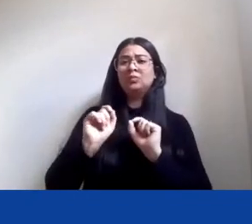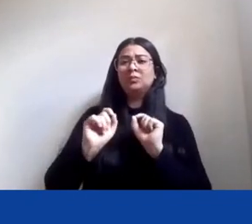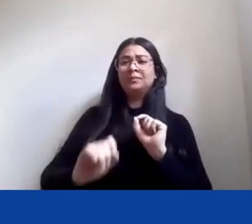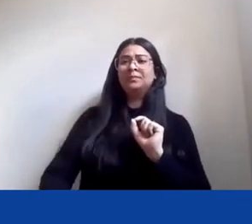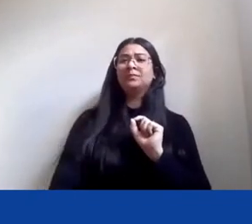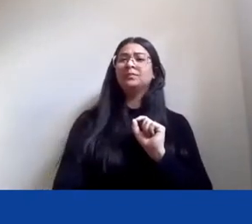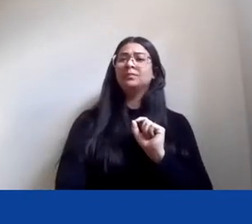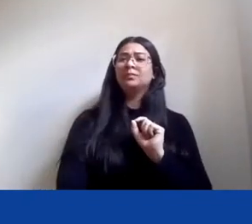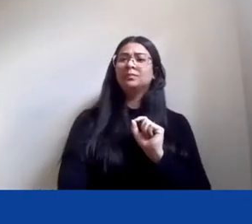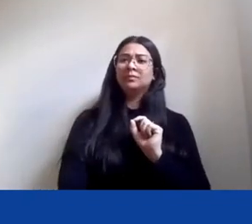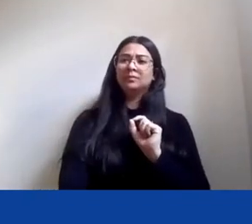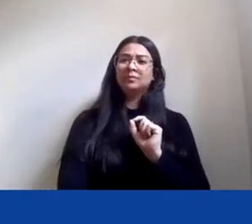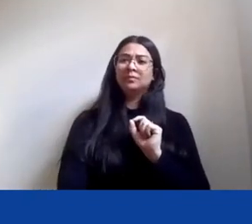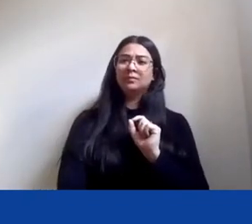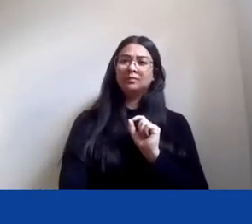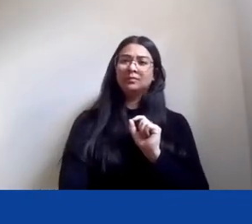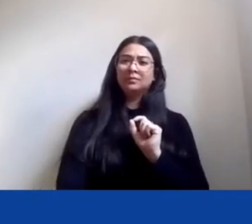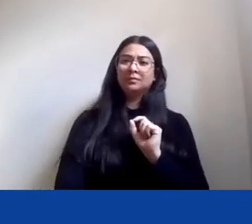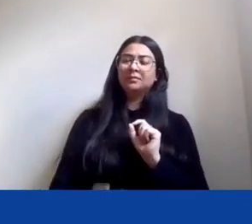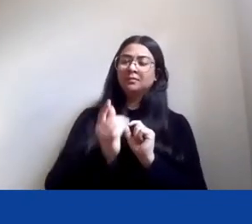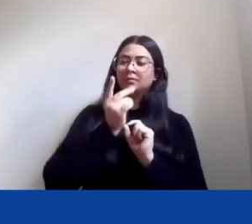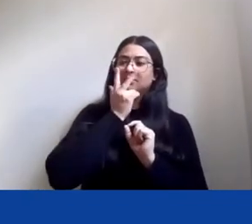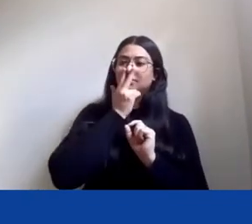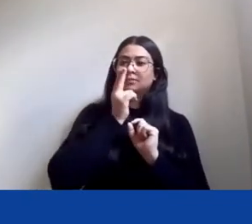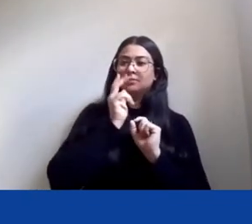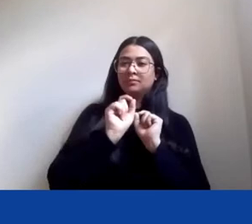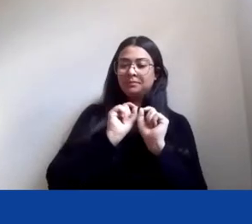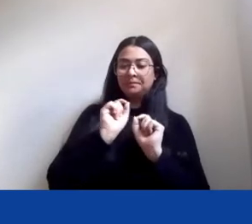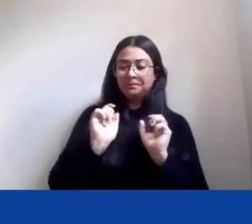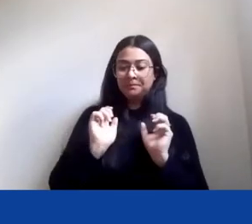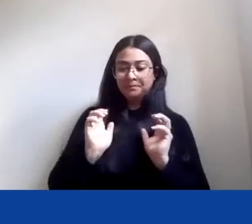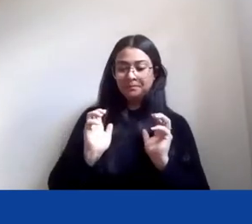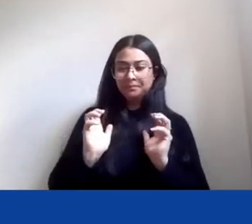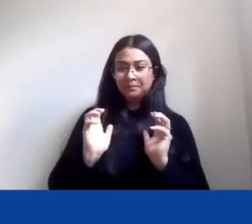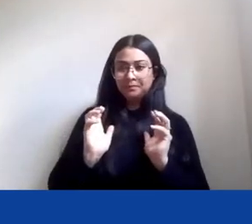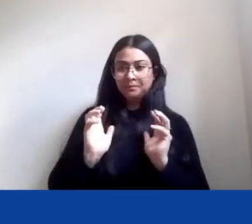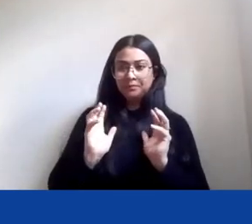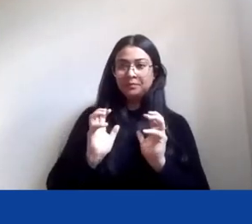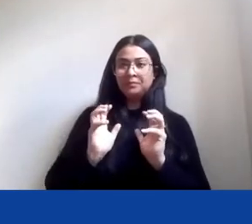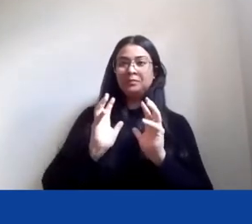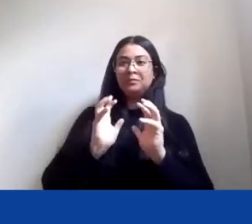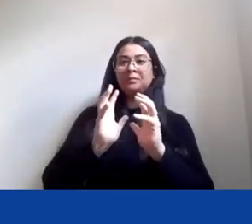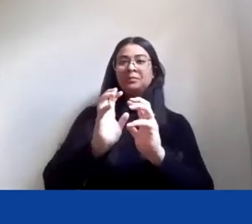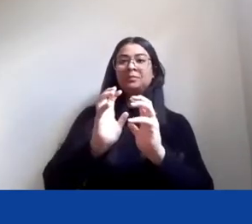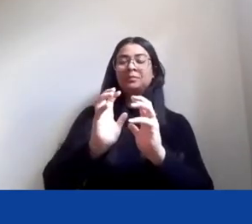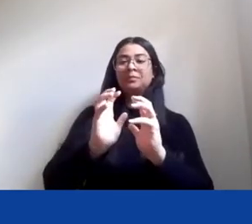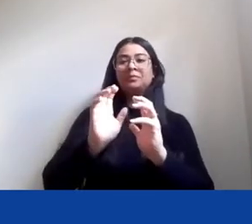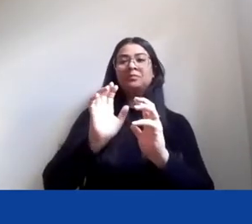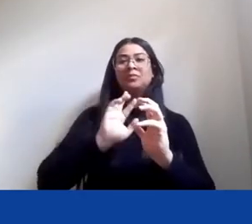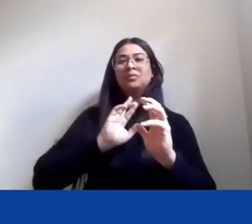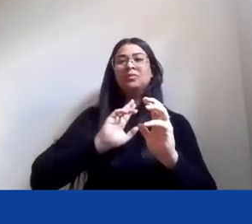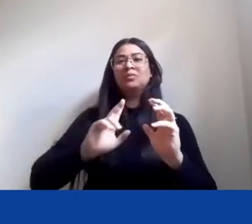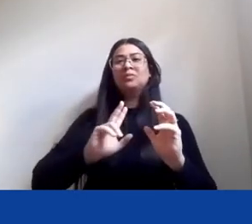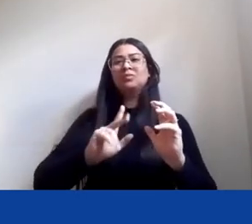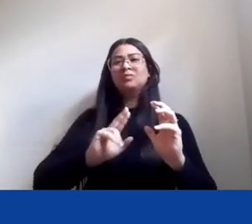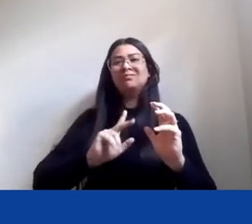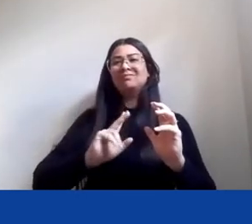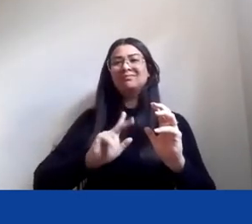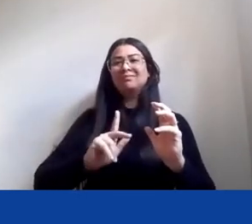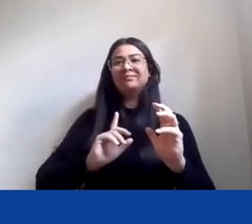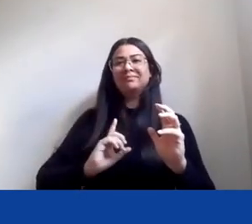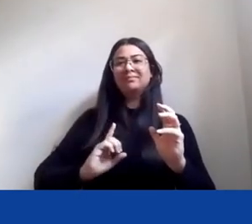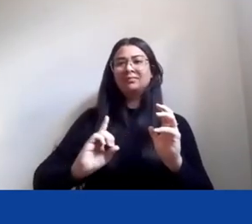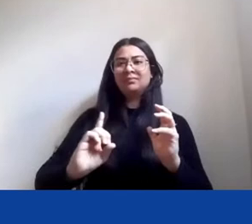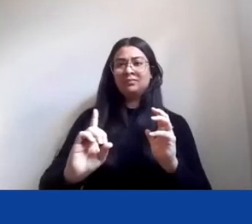a briga, a luta não é mais a partir dos direitos que estão mais, de